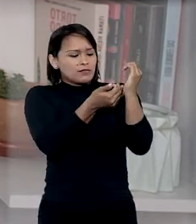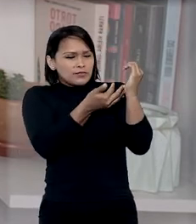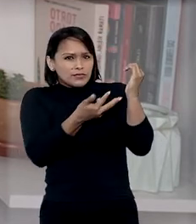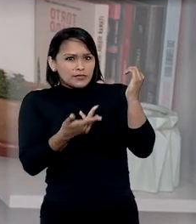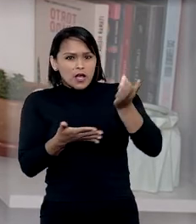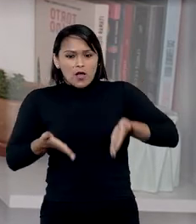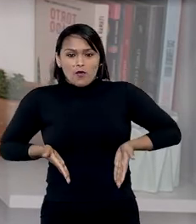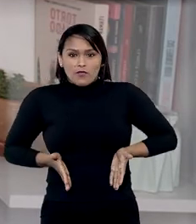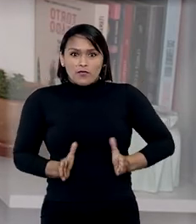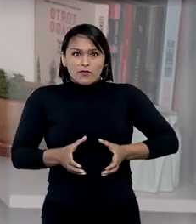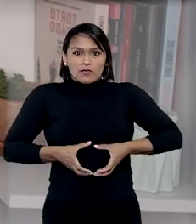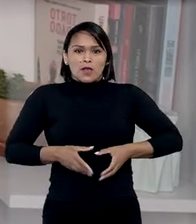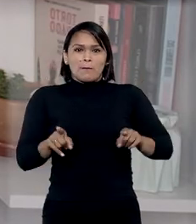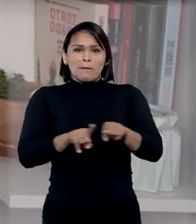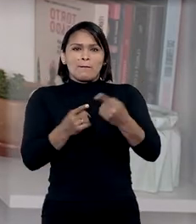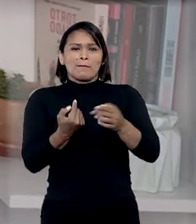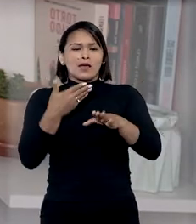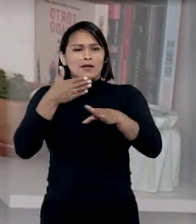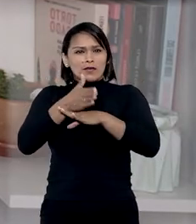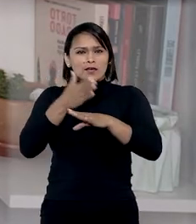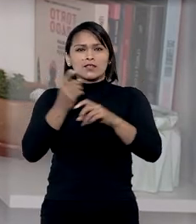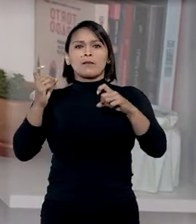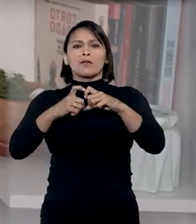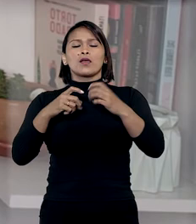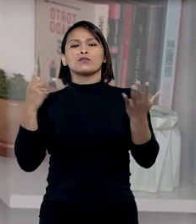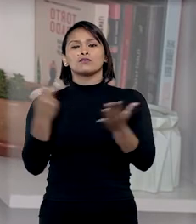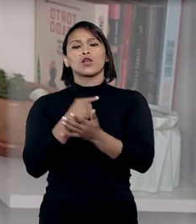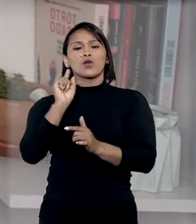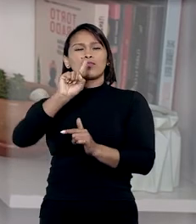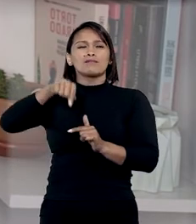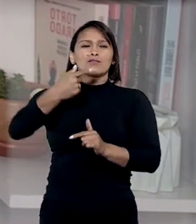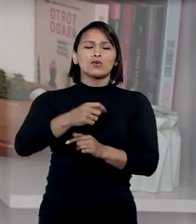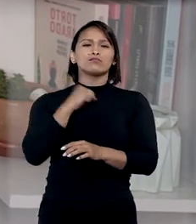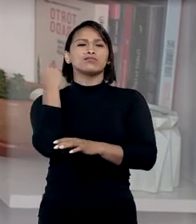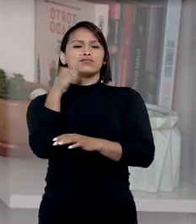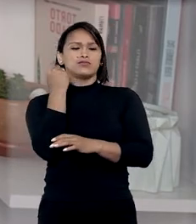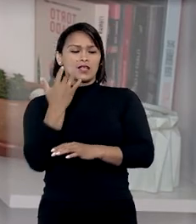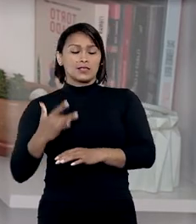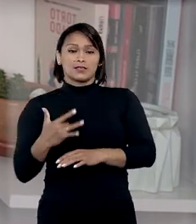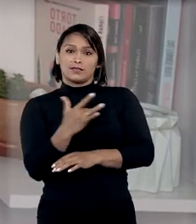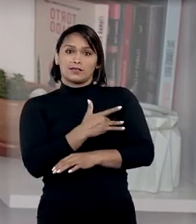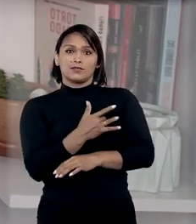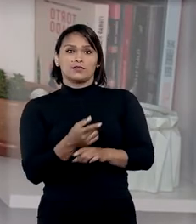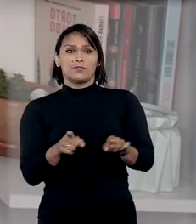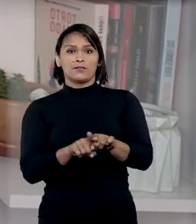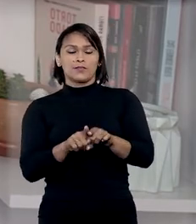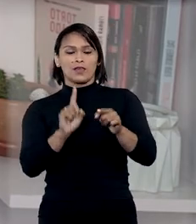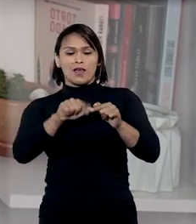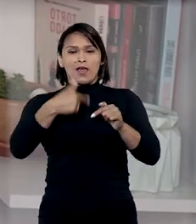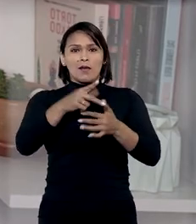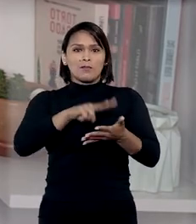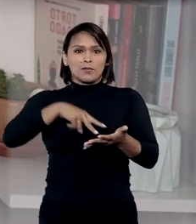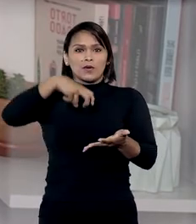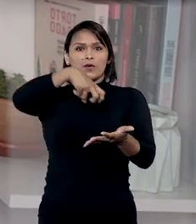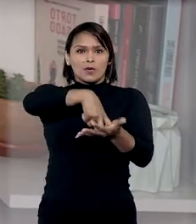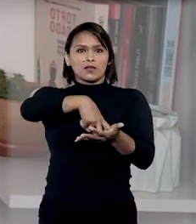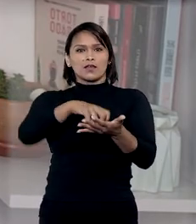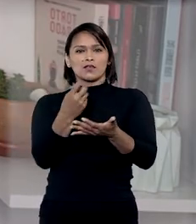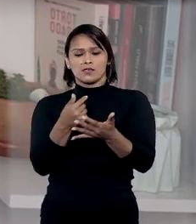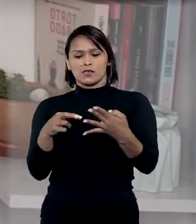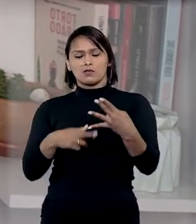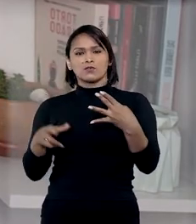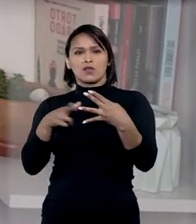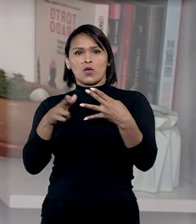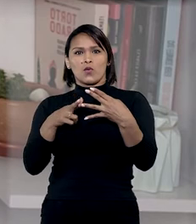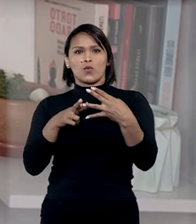sangramento intrauterino, mas a intervenção médica ocorreu quando seu estado de saúde já era crítico. Após a condenação de segundo